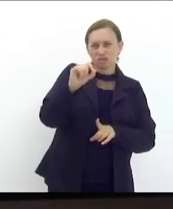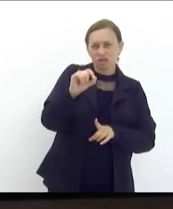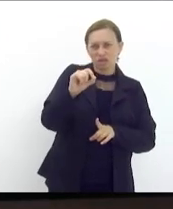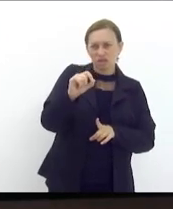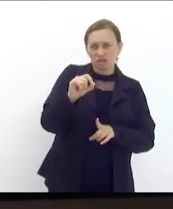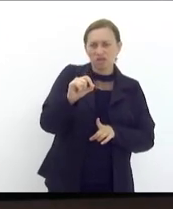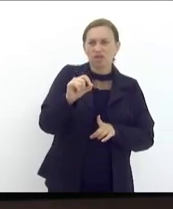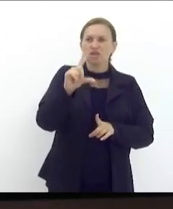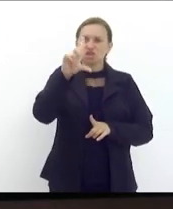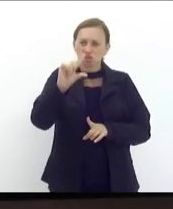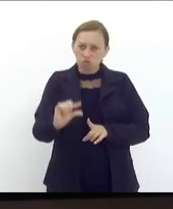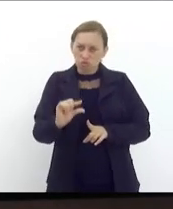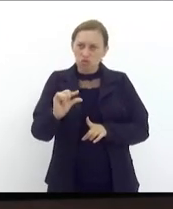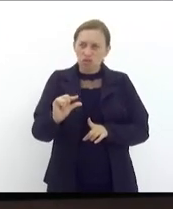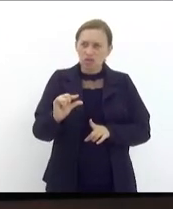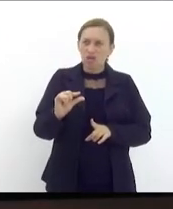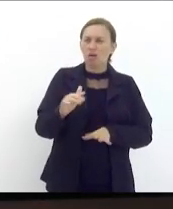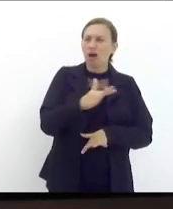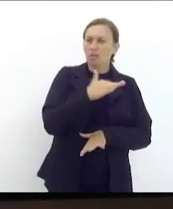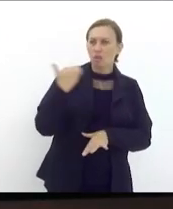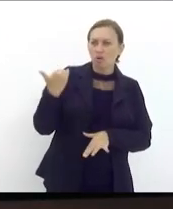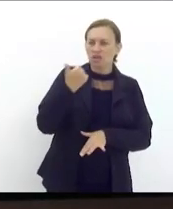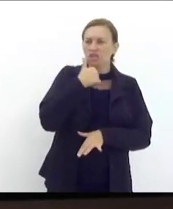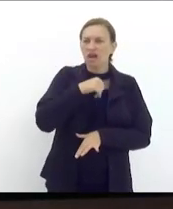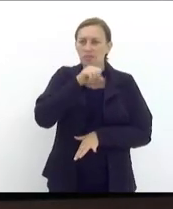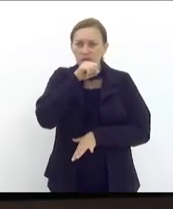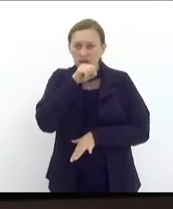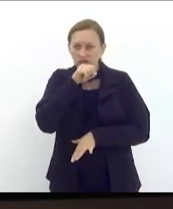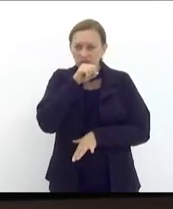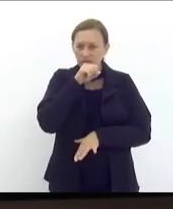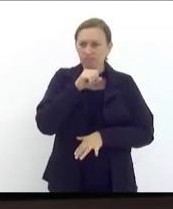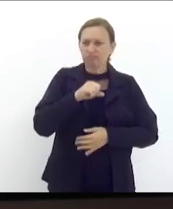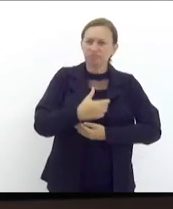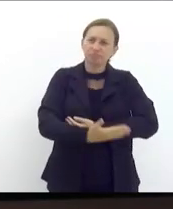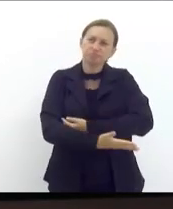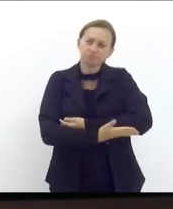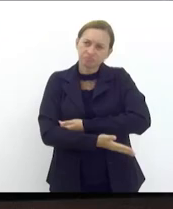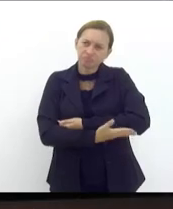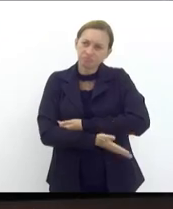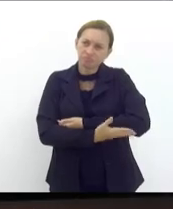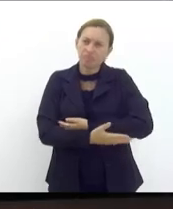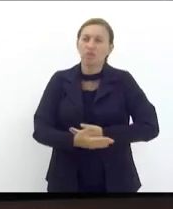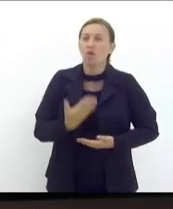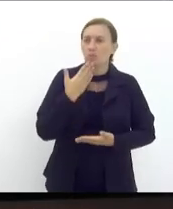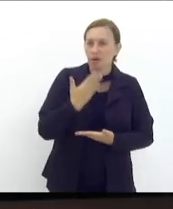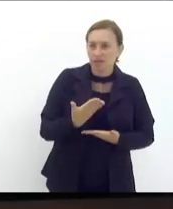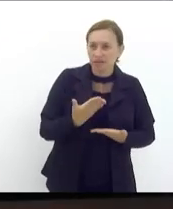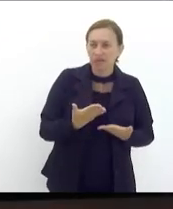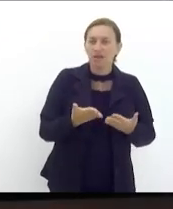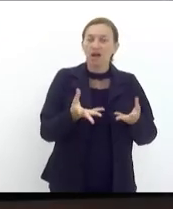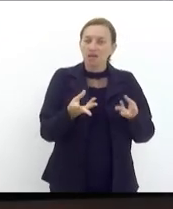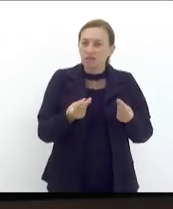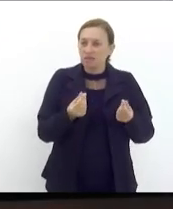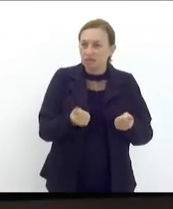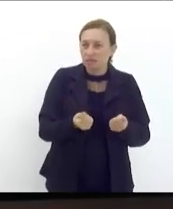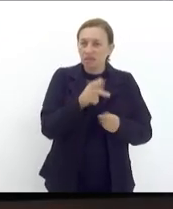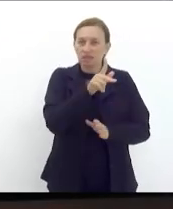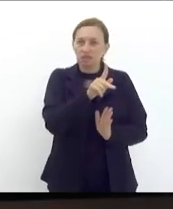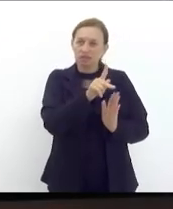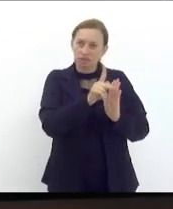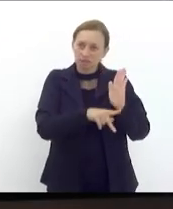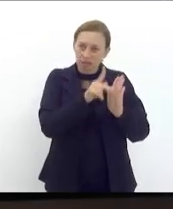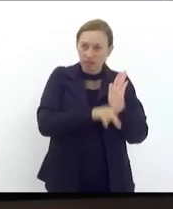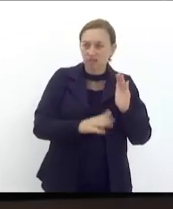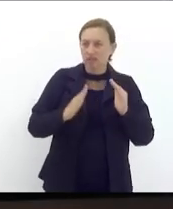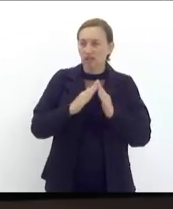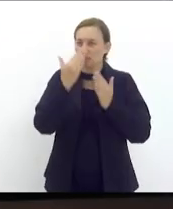ou de redução da mortalidade materna, eu peço aos meus pares a sensibilidade para este PL que tramita aqui nesta casa.